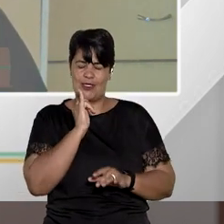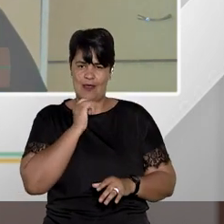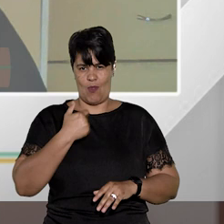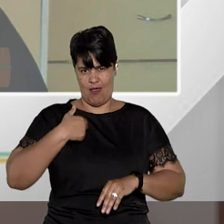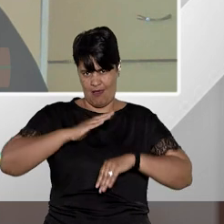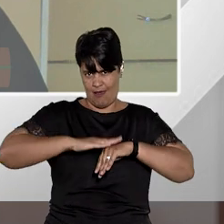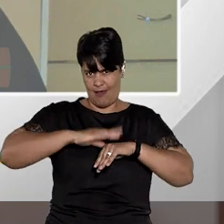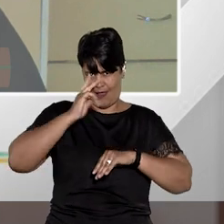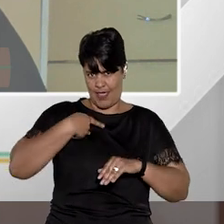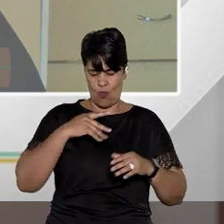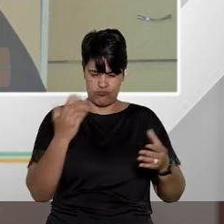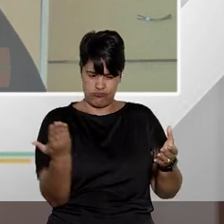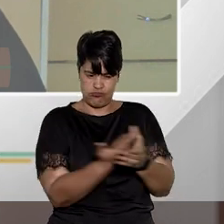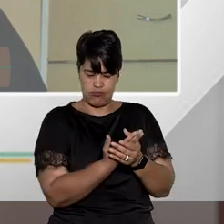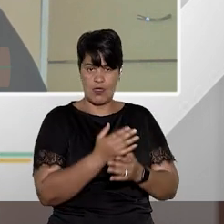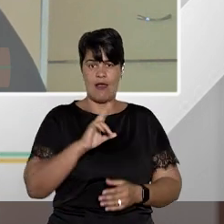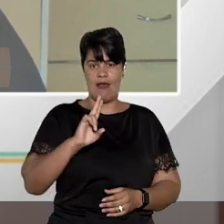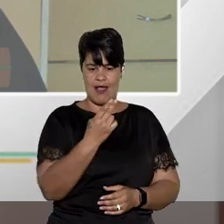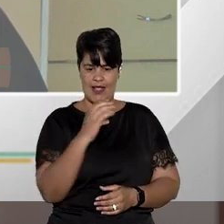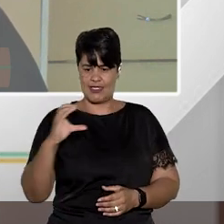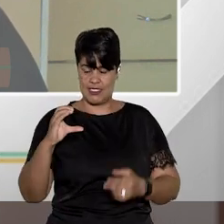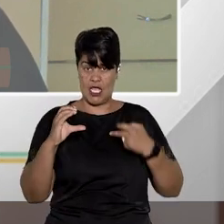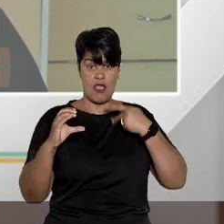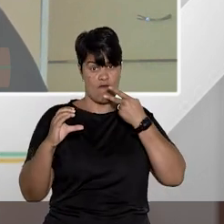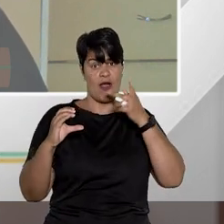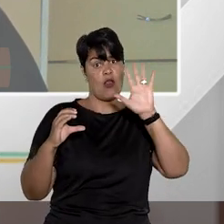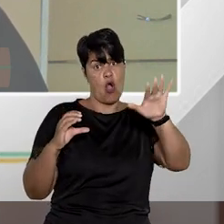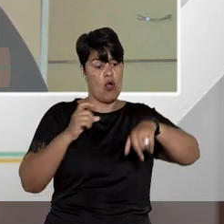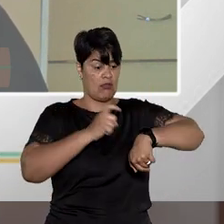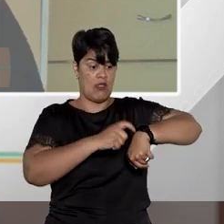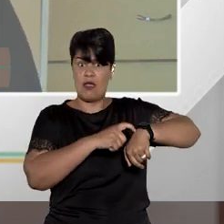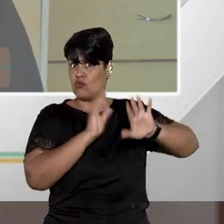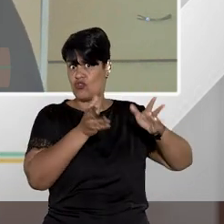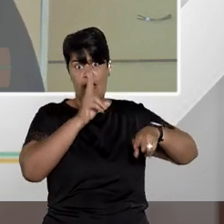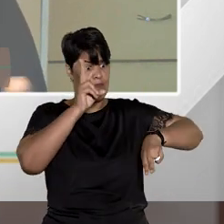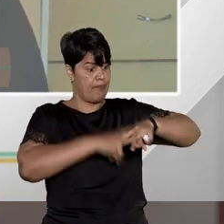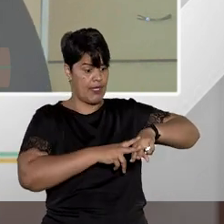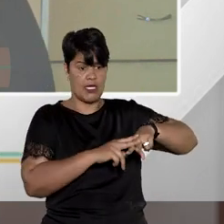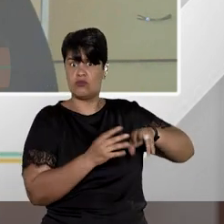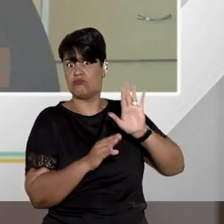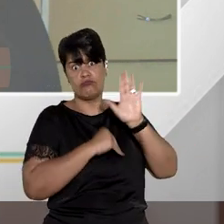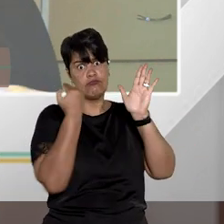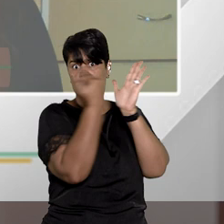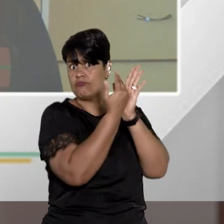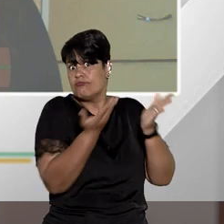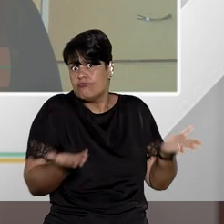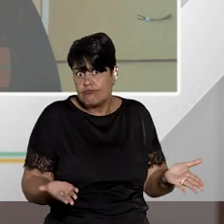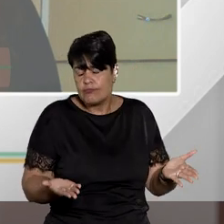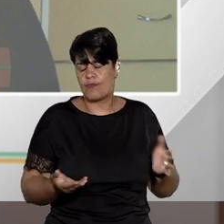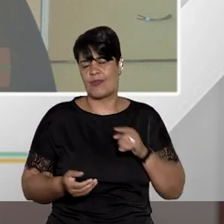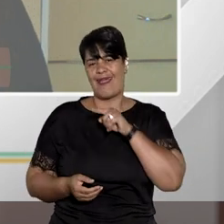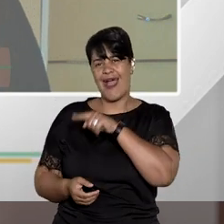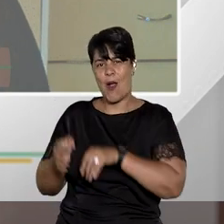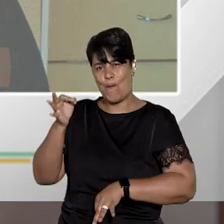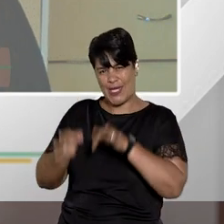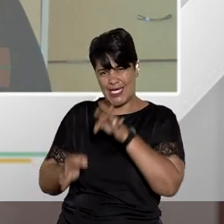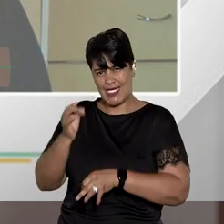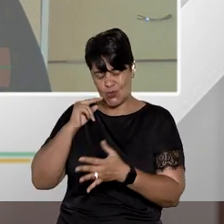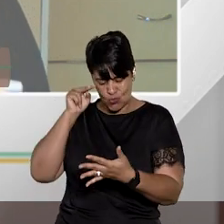por exemplo, dizendo que eu tô presa há mais tempo do que a lei permite. O ministro ali analisou,